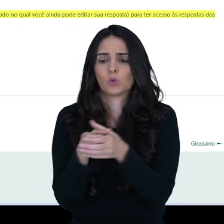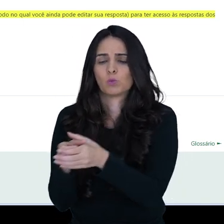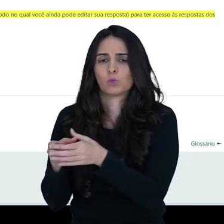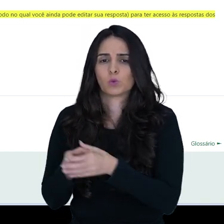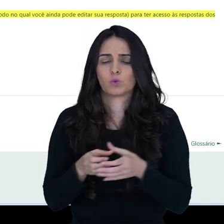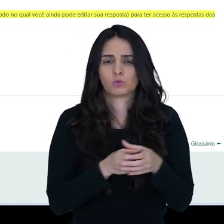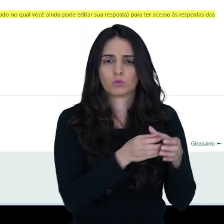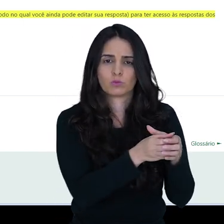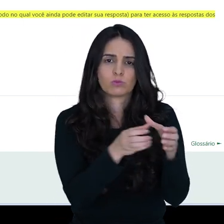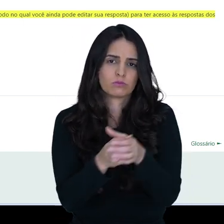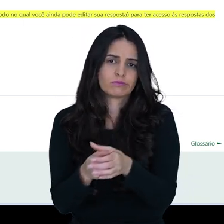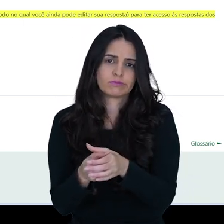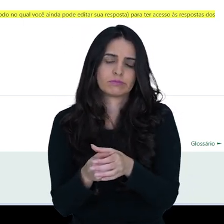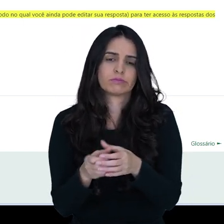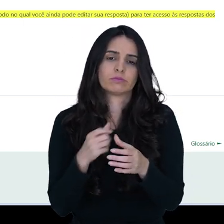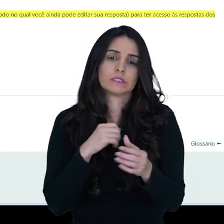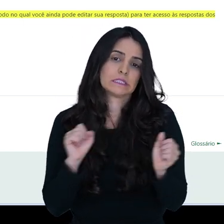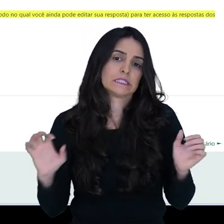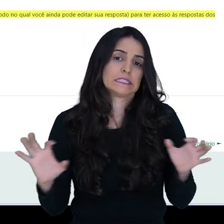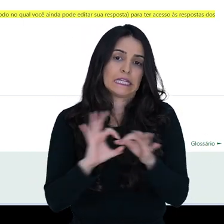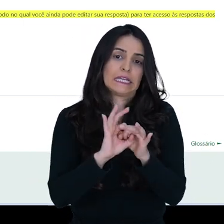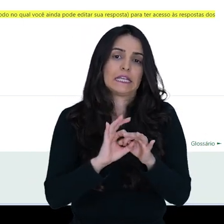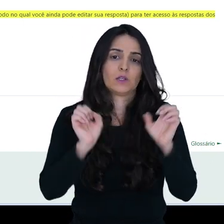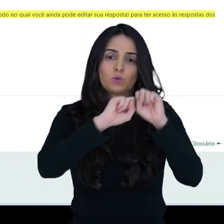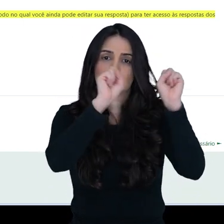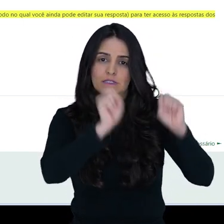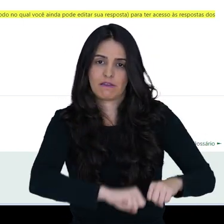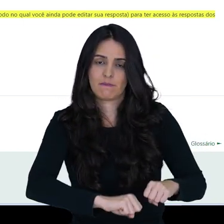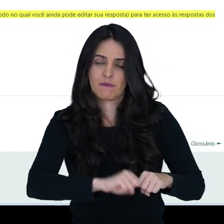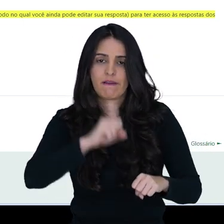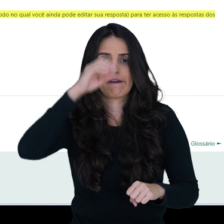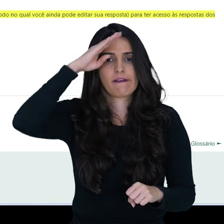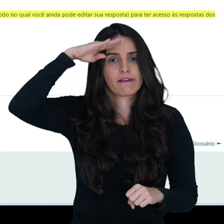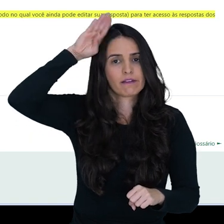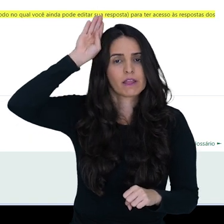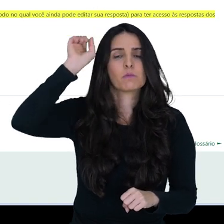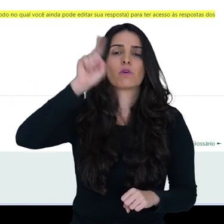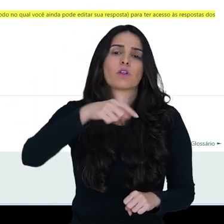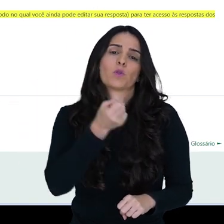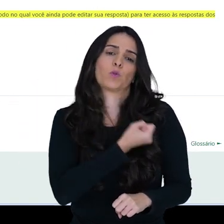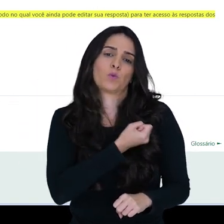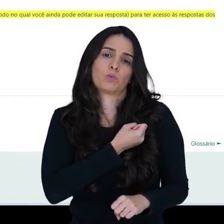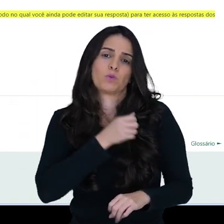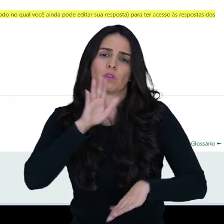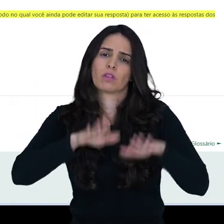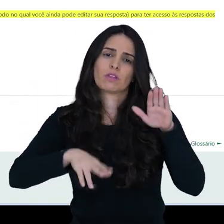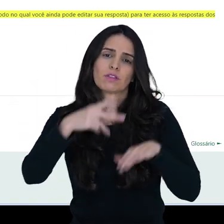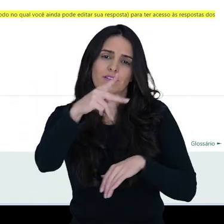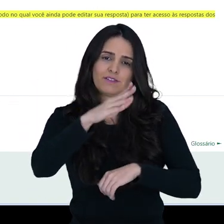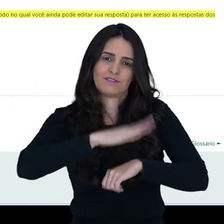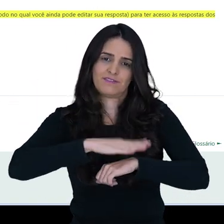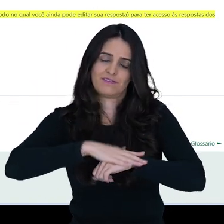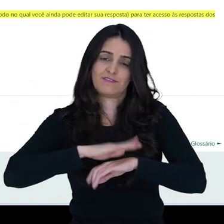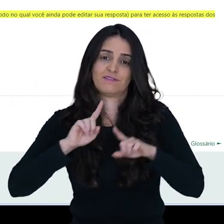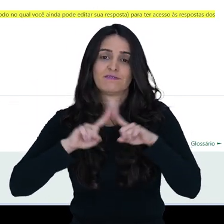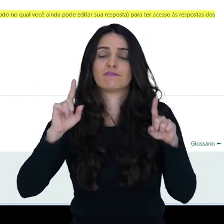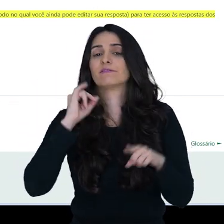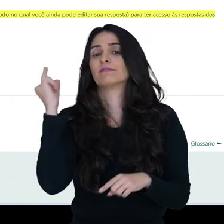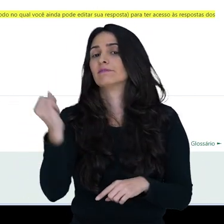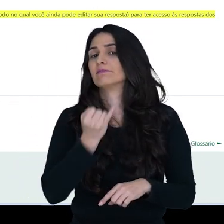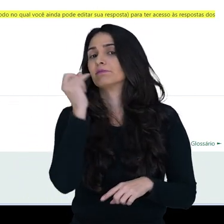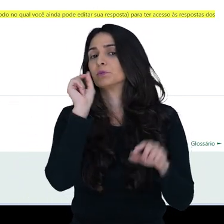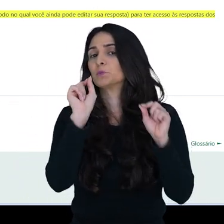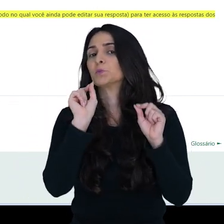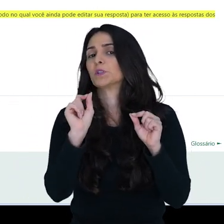grupo, ou o número, se for uma integração com o sistema acadêmico, geralmente é um número. Então, vai depender do seu caso. Mas, o que é